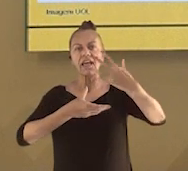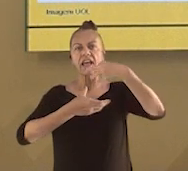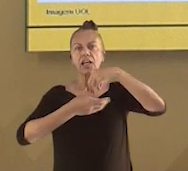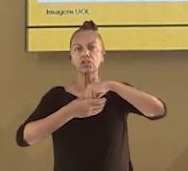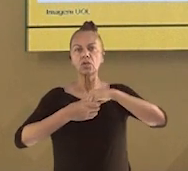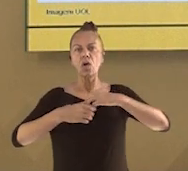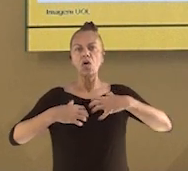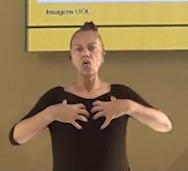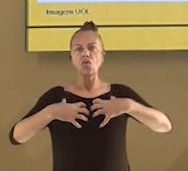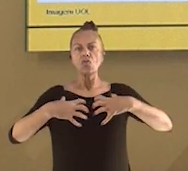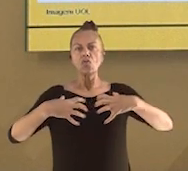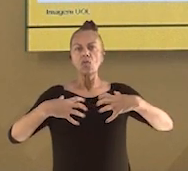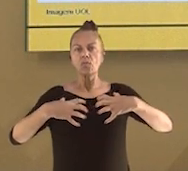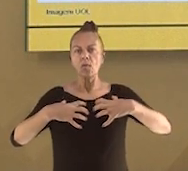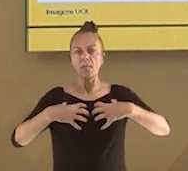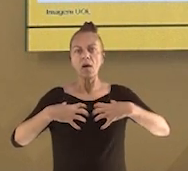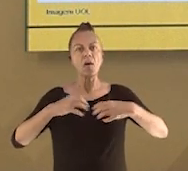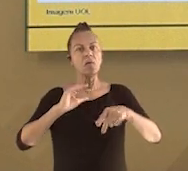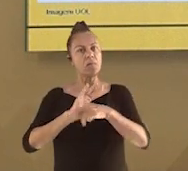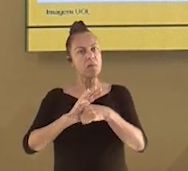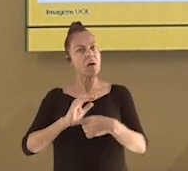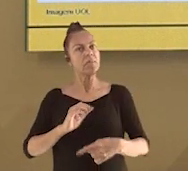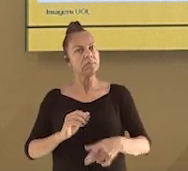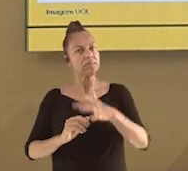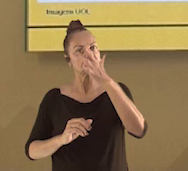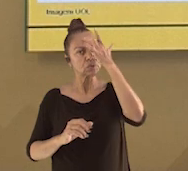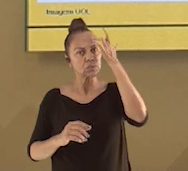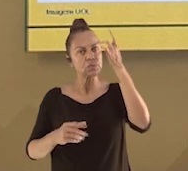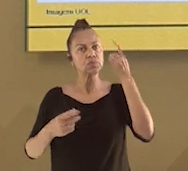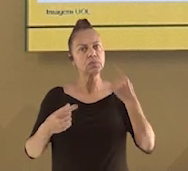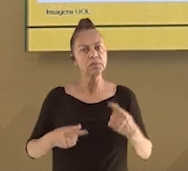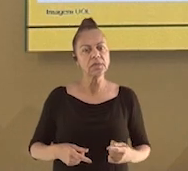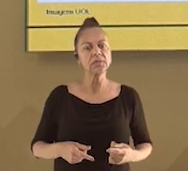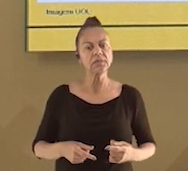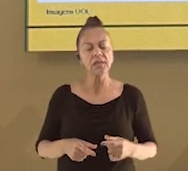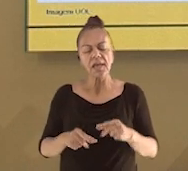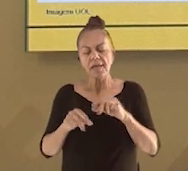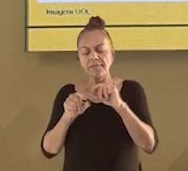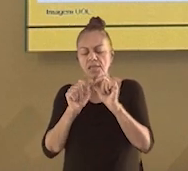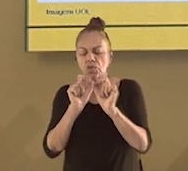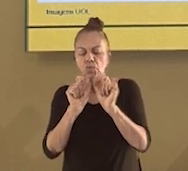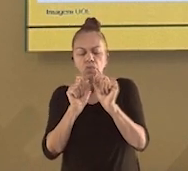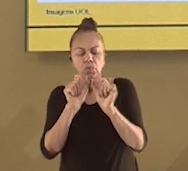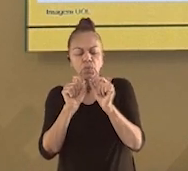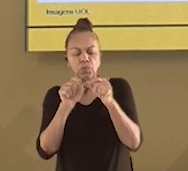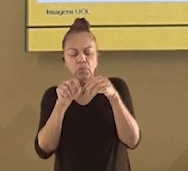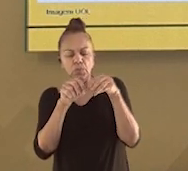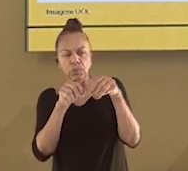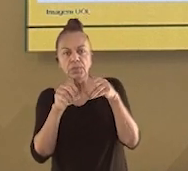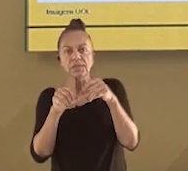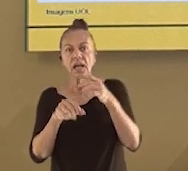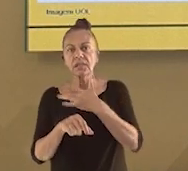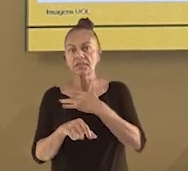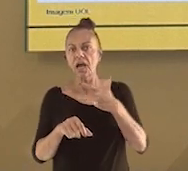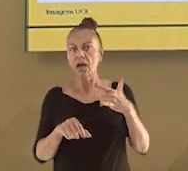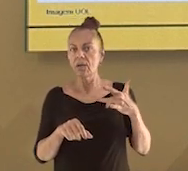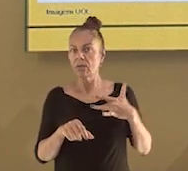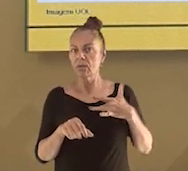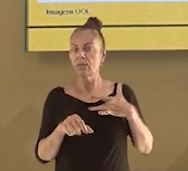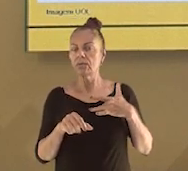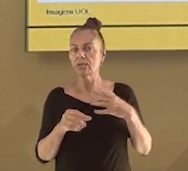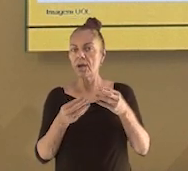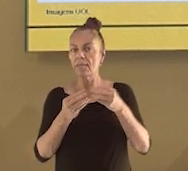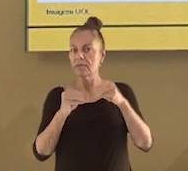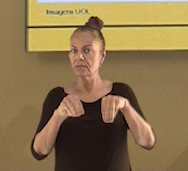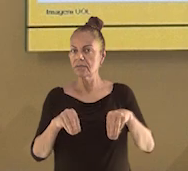primeira vez microplásticos nos pulmões humanos. E isso é muito sério. Esses minúsculos